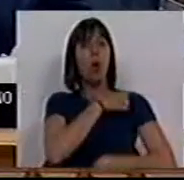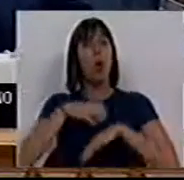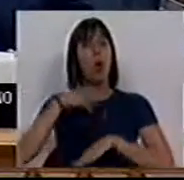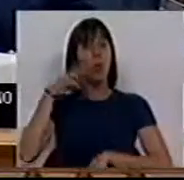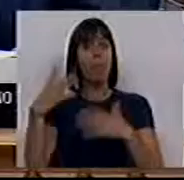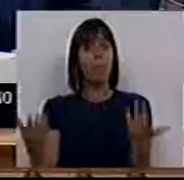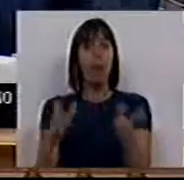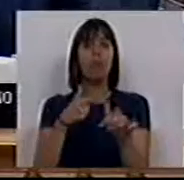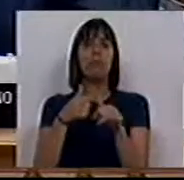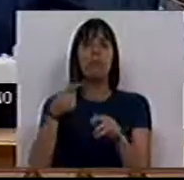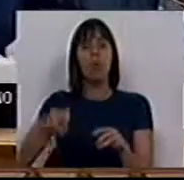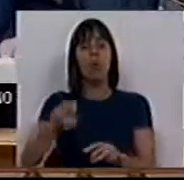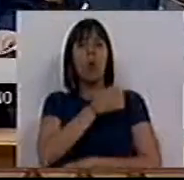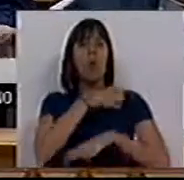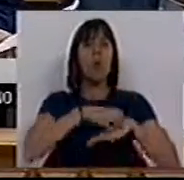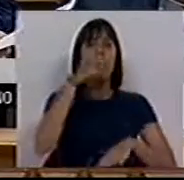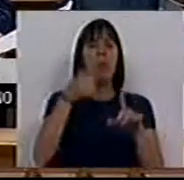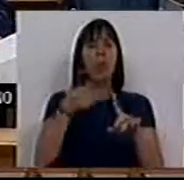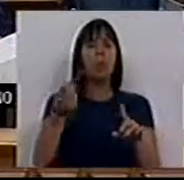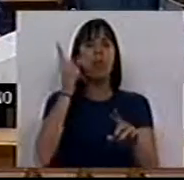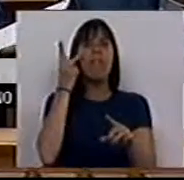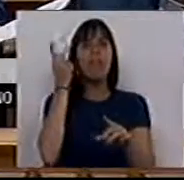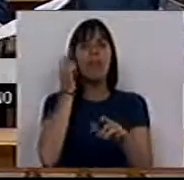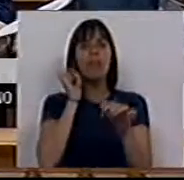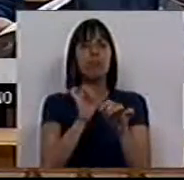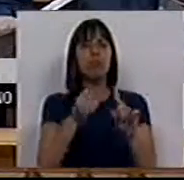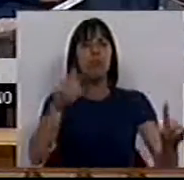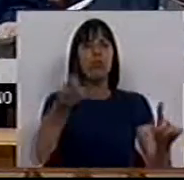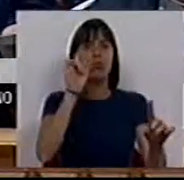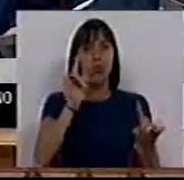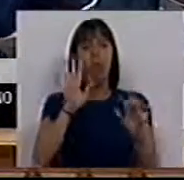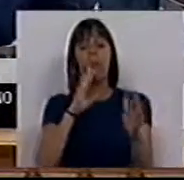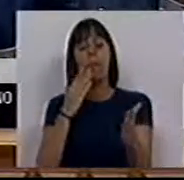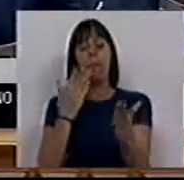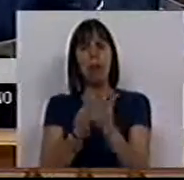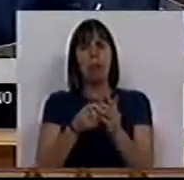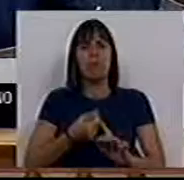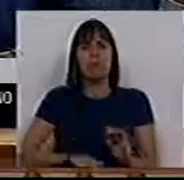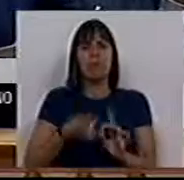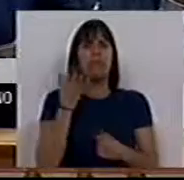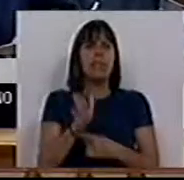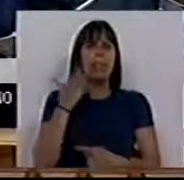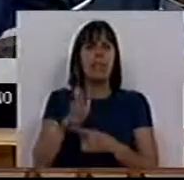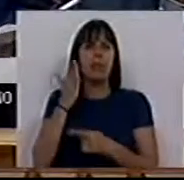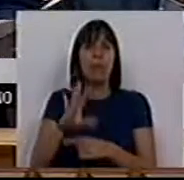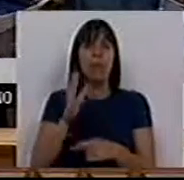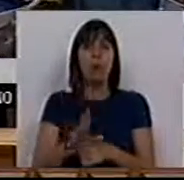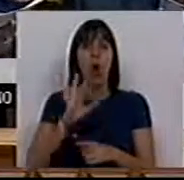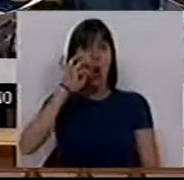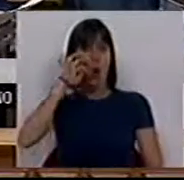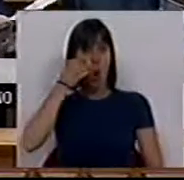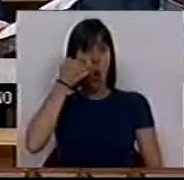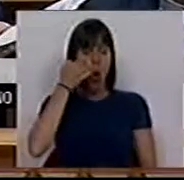urbano ao arrendamento urbano não habitacional. Dão inúmeros exemplos das